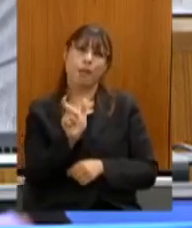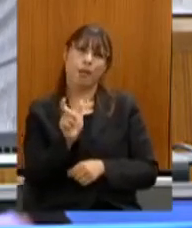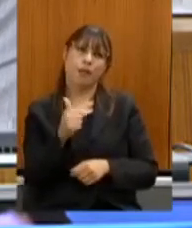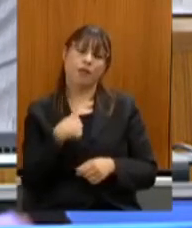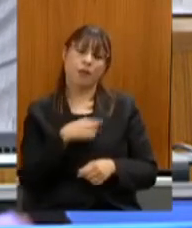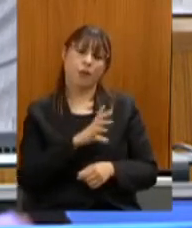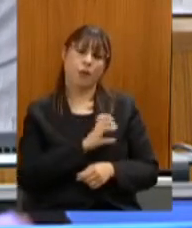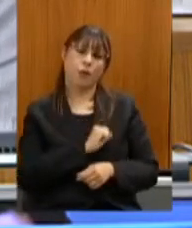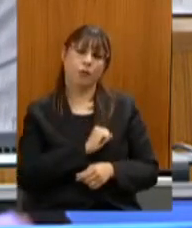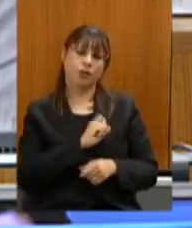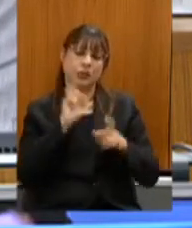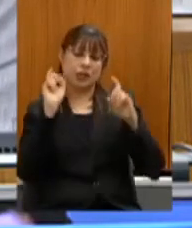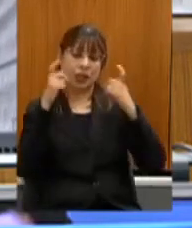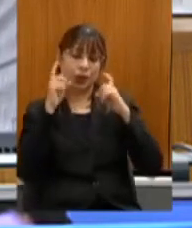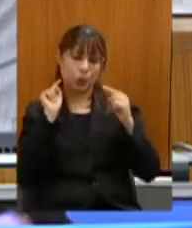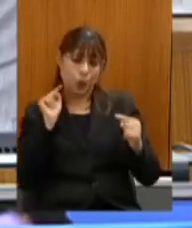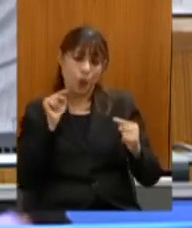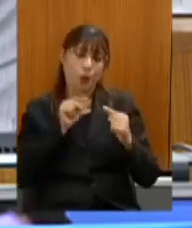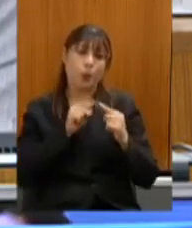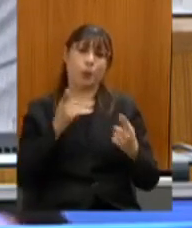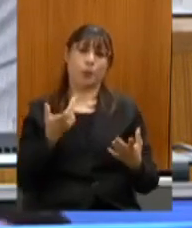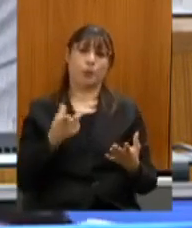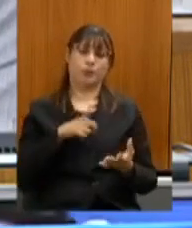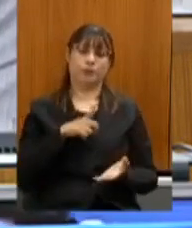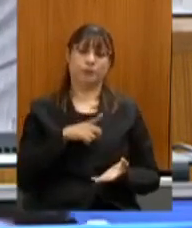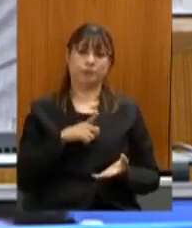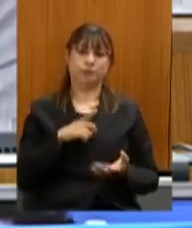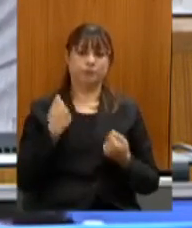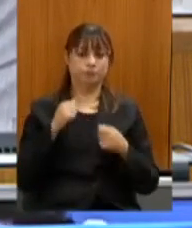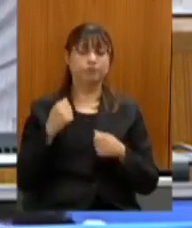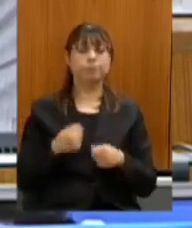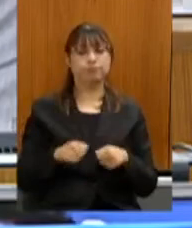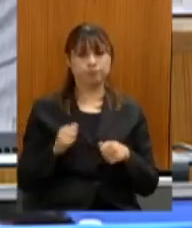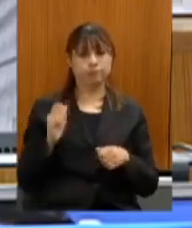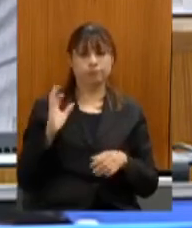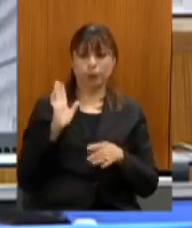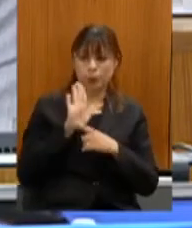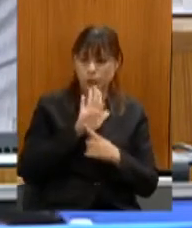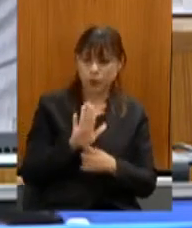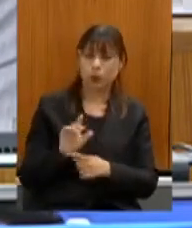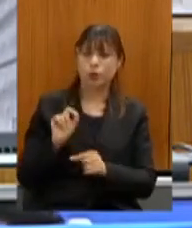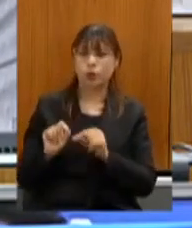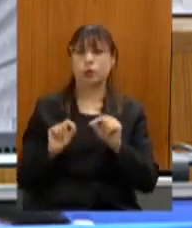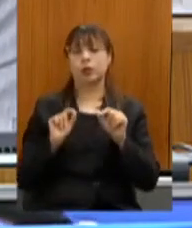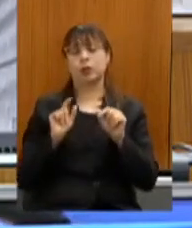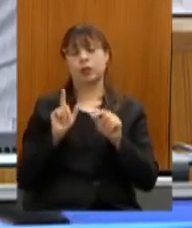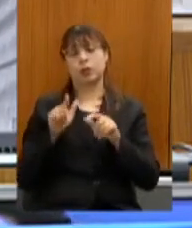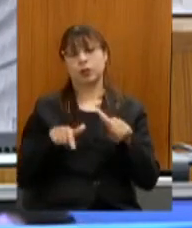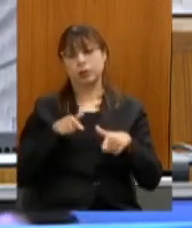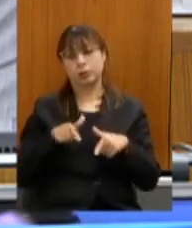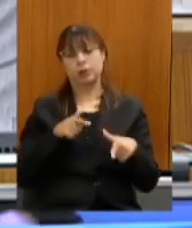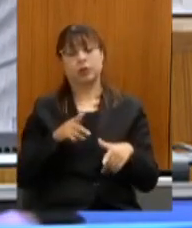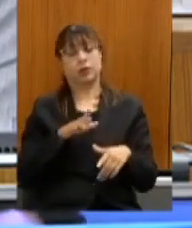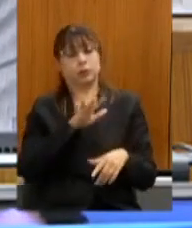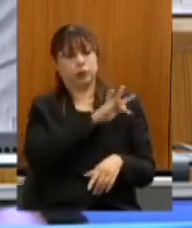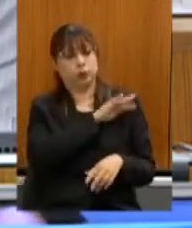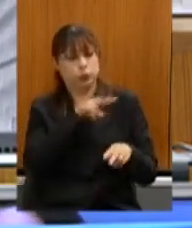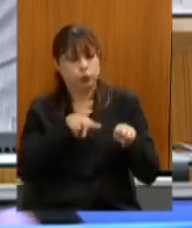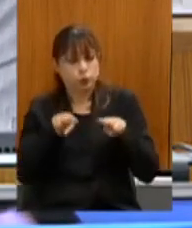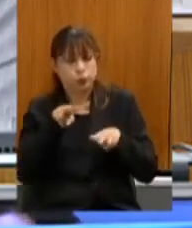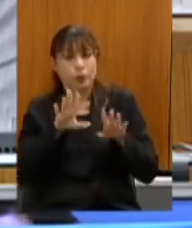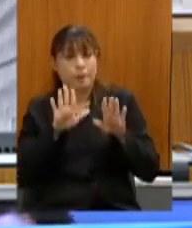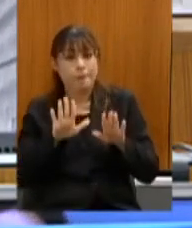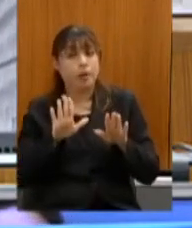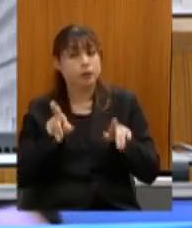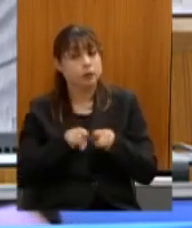muito uma reunião propositiva prestar conta sim fiscalizar e propor juntos